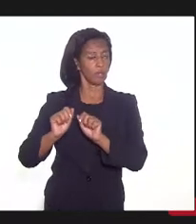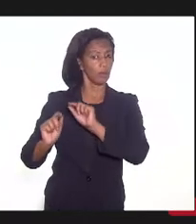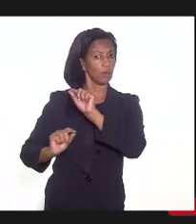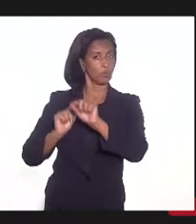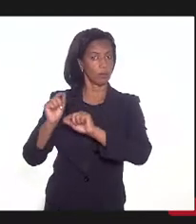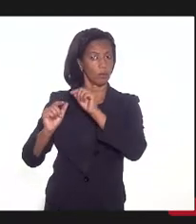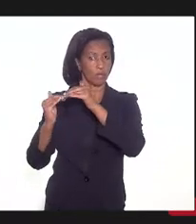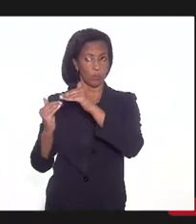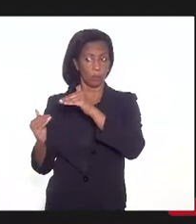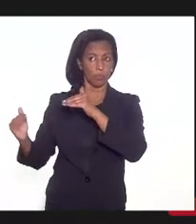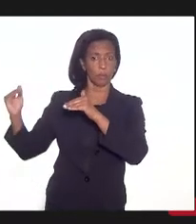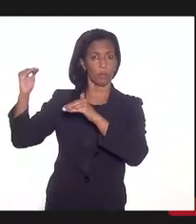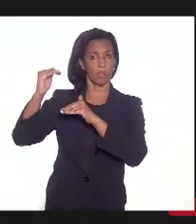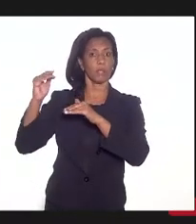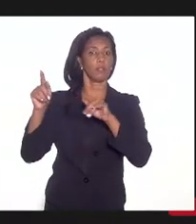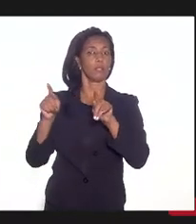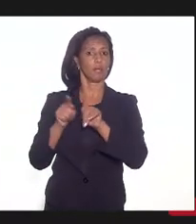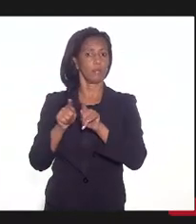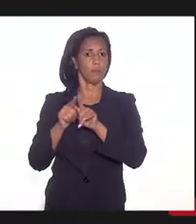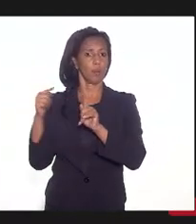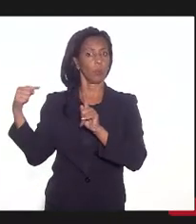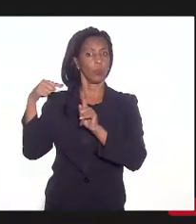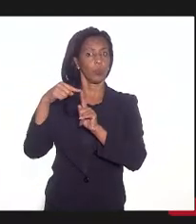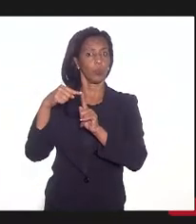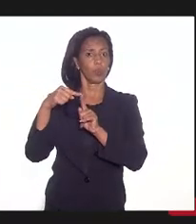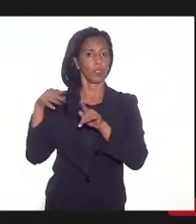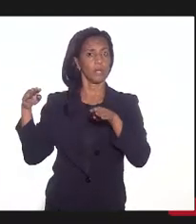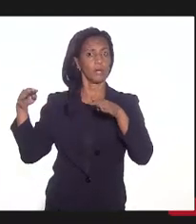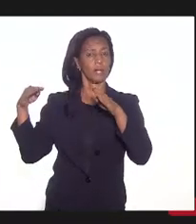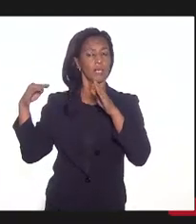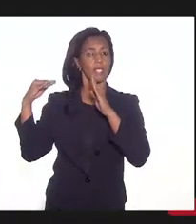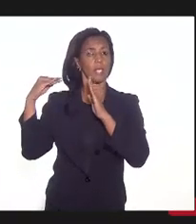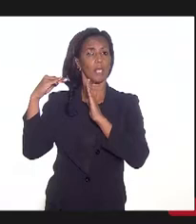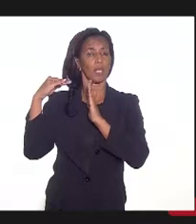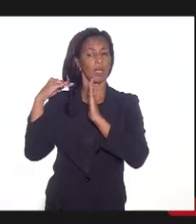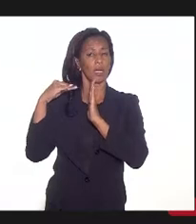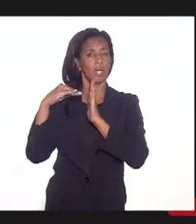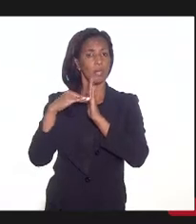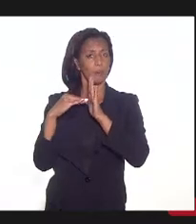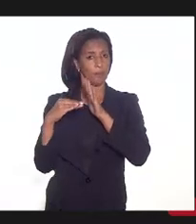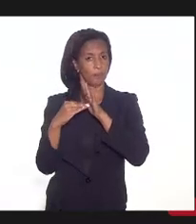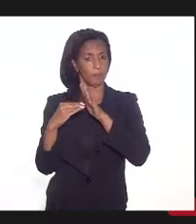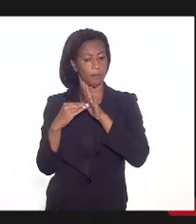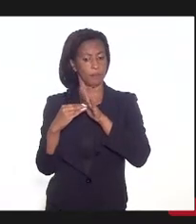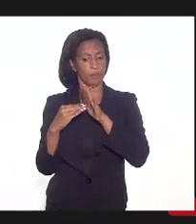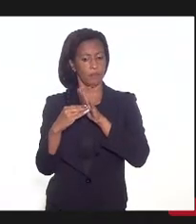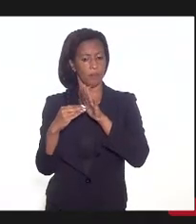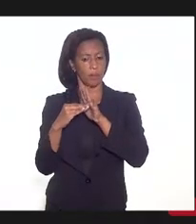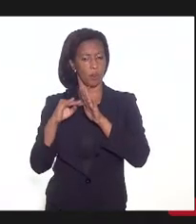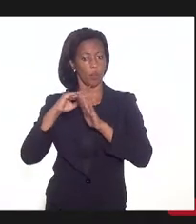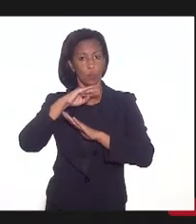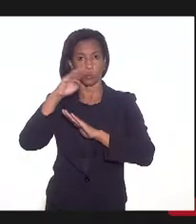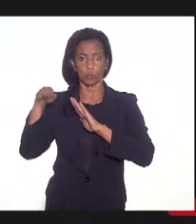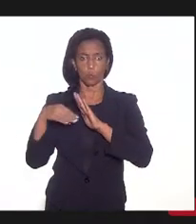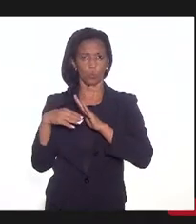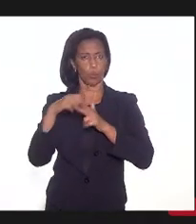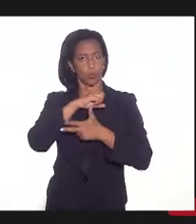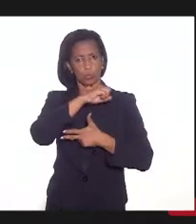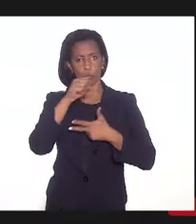gente ultrapassasse também e atingisse esse liminite, os 60%, incluindo todos os poderes.